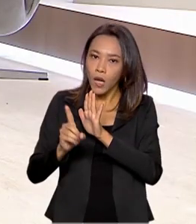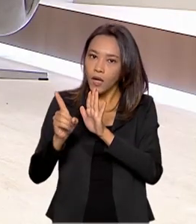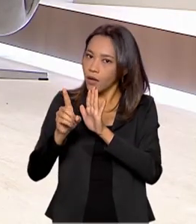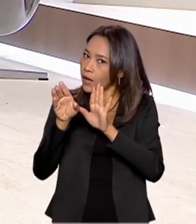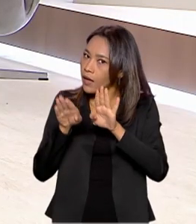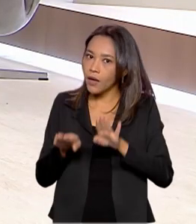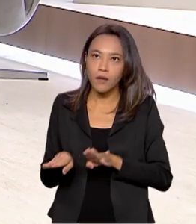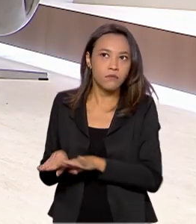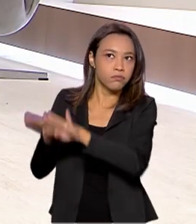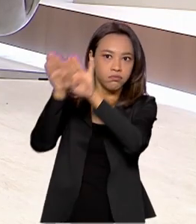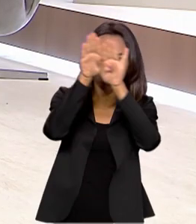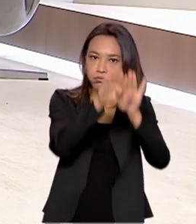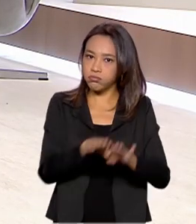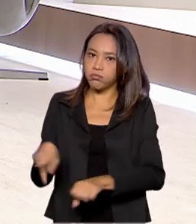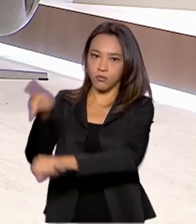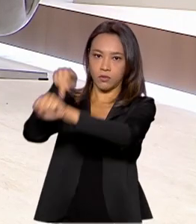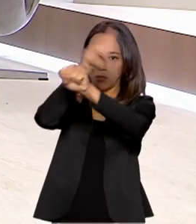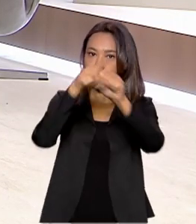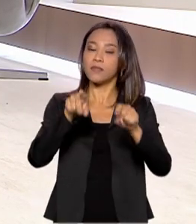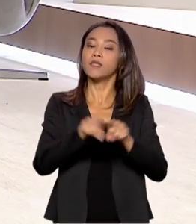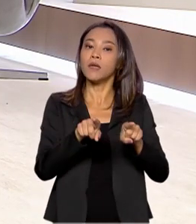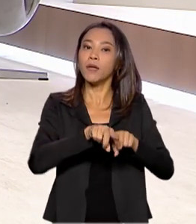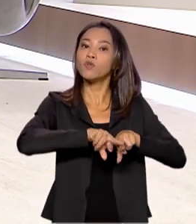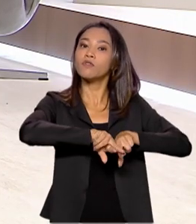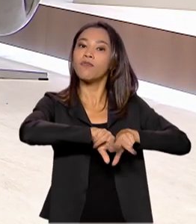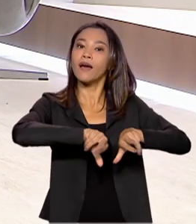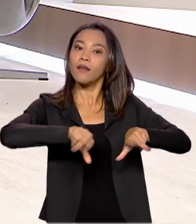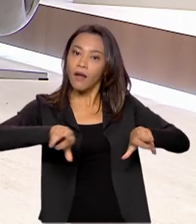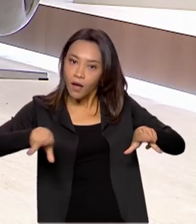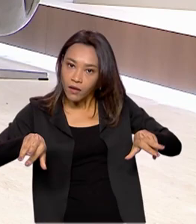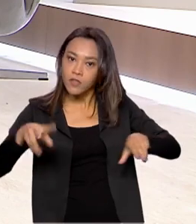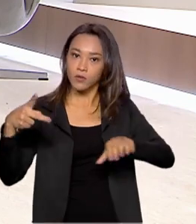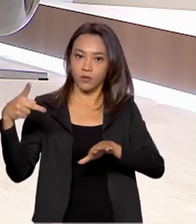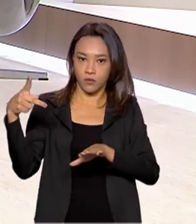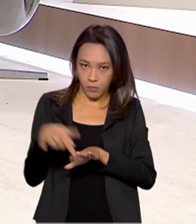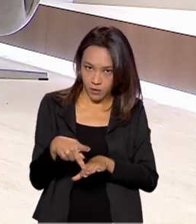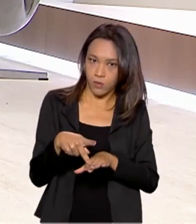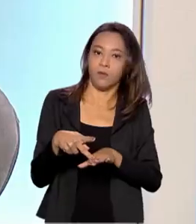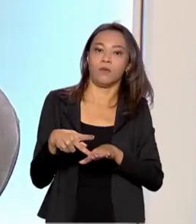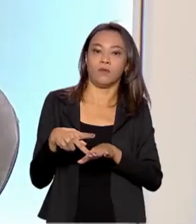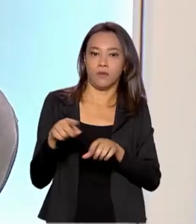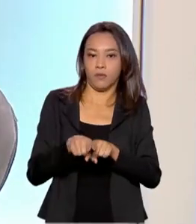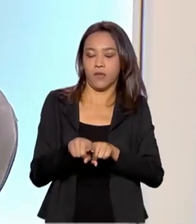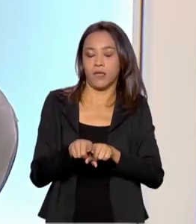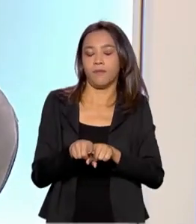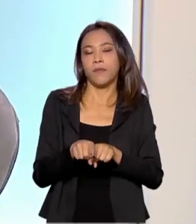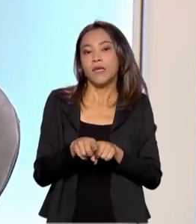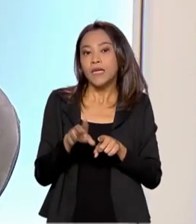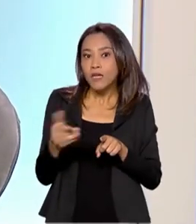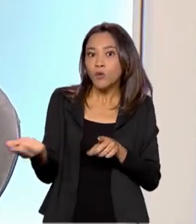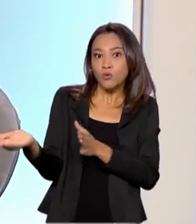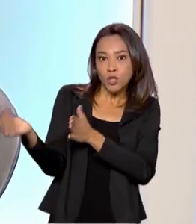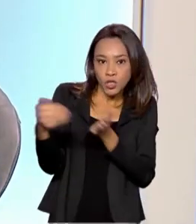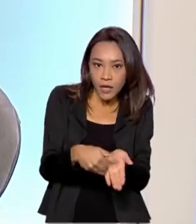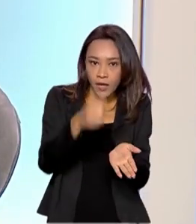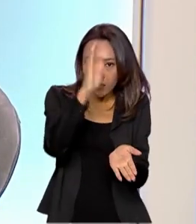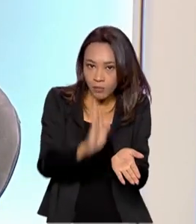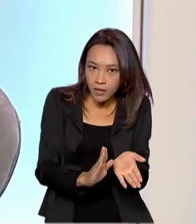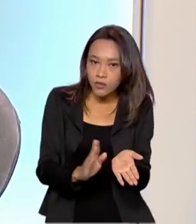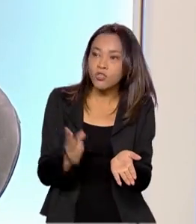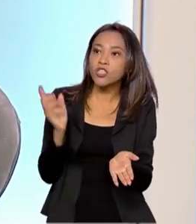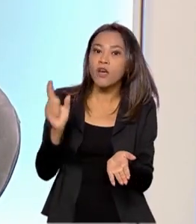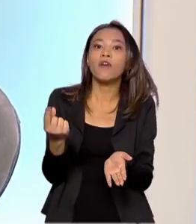claro, os derivados também. Eles têm uma forte correlação com o preço do petróleo. E quando isso vem para o Brasil, então, vem